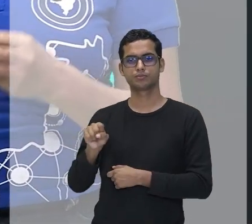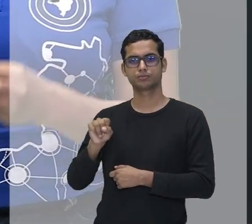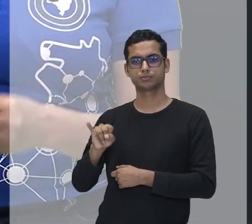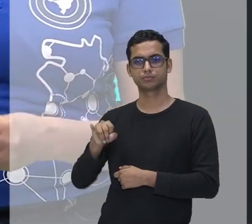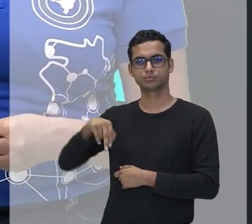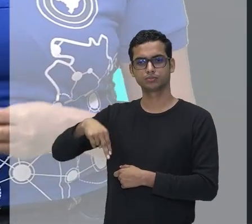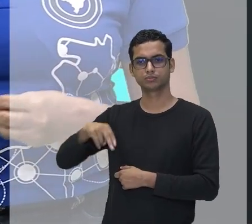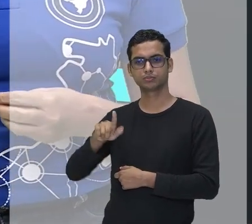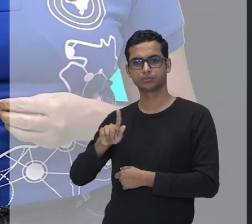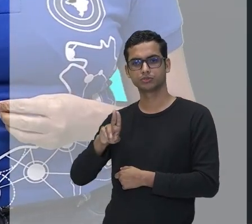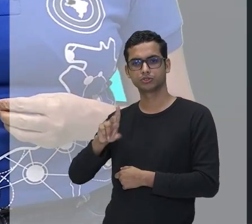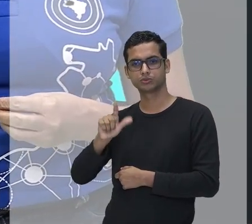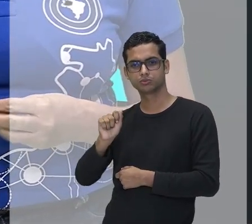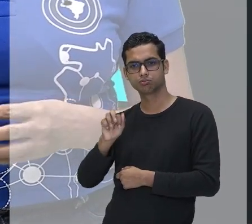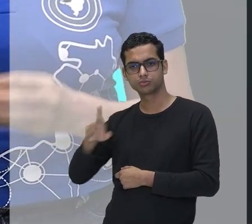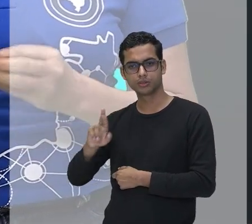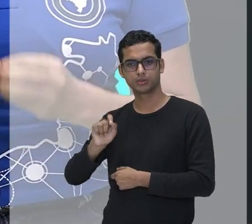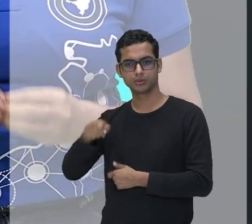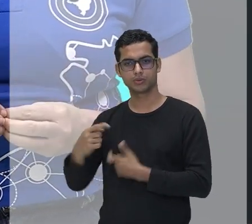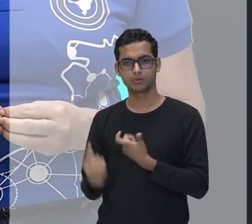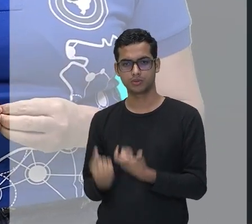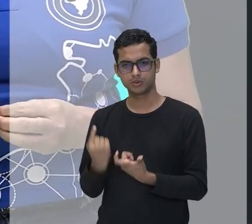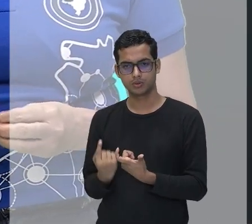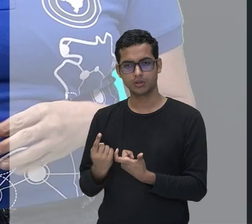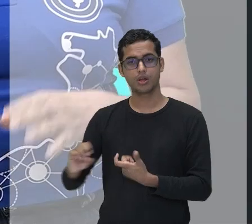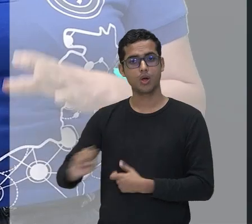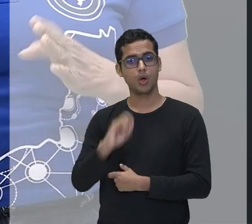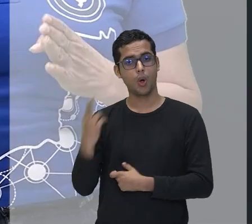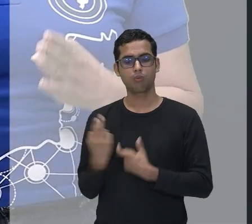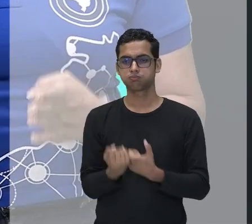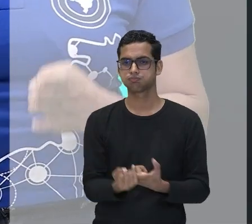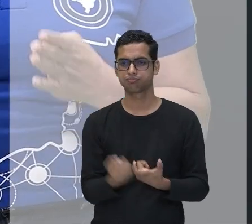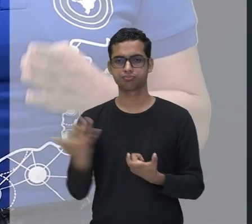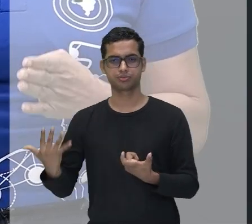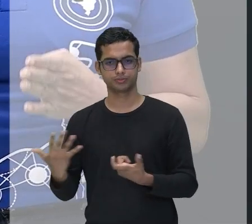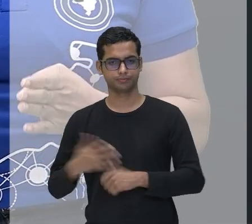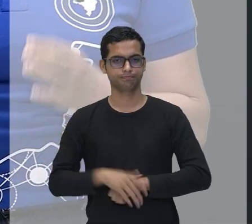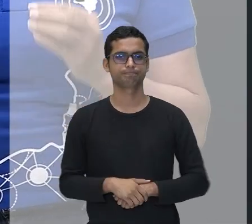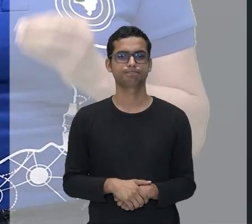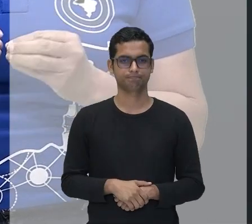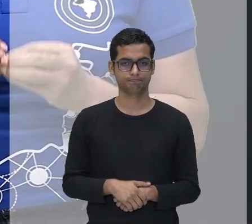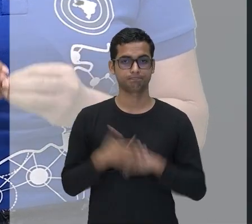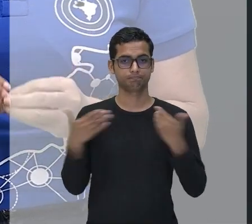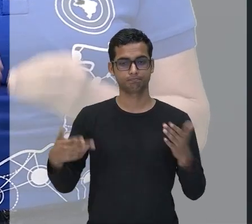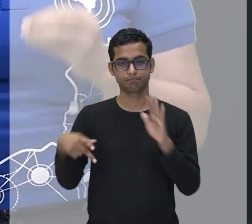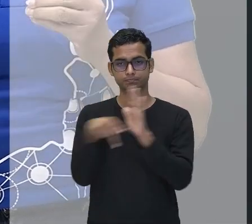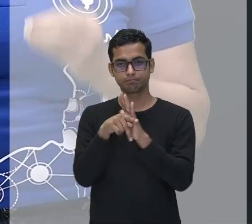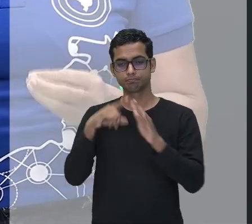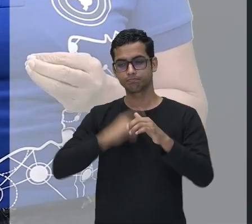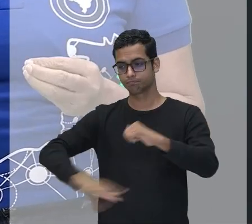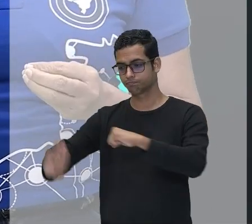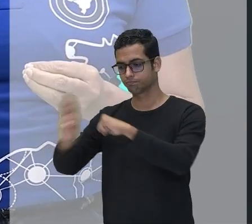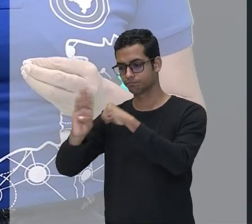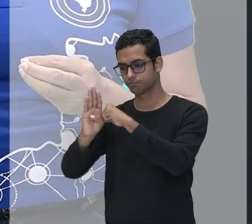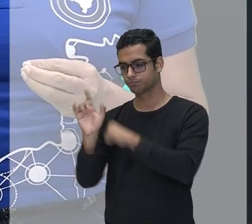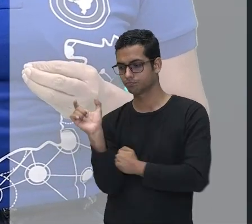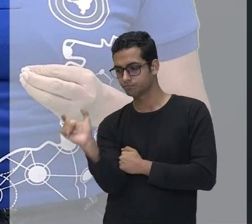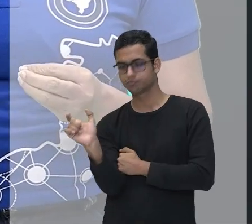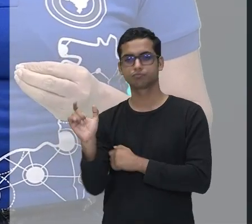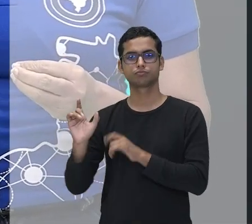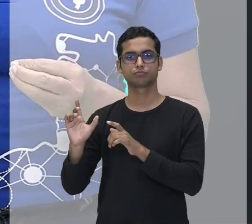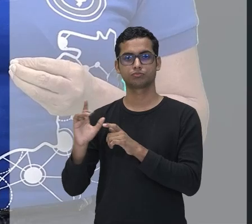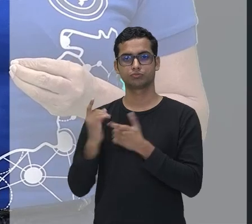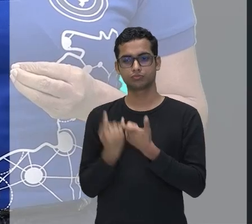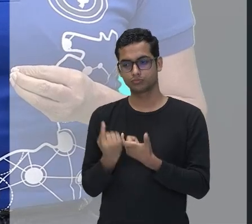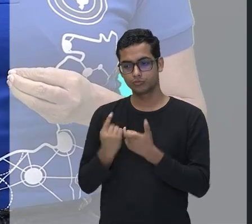modificar o substantivo. Porque ele é um substantivo que está no singular e, de